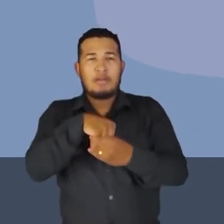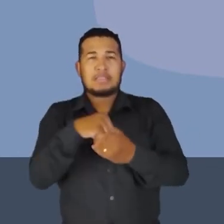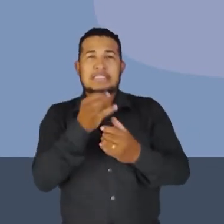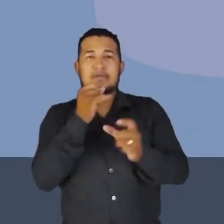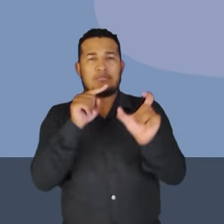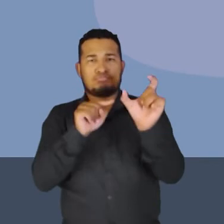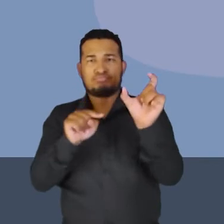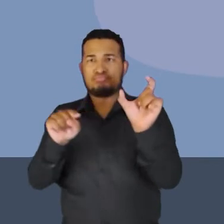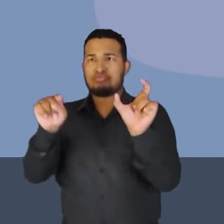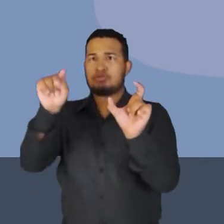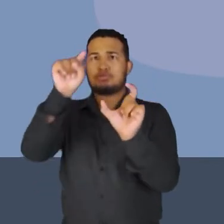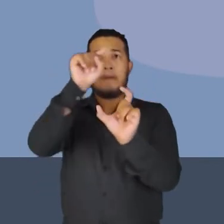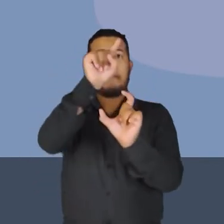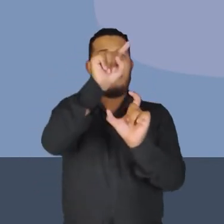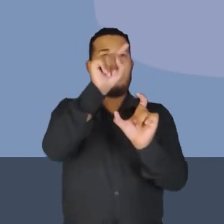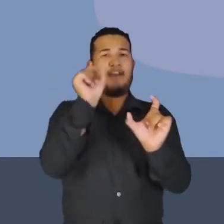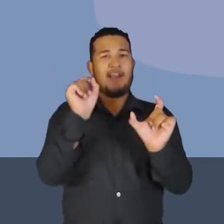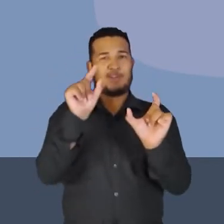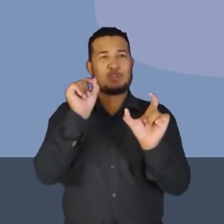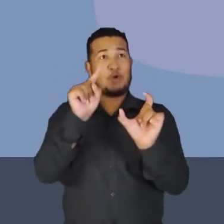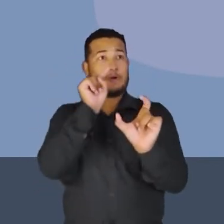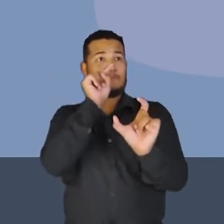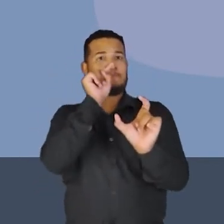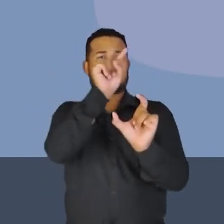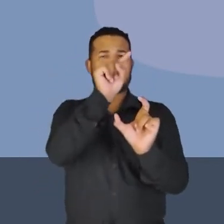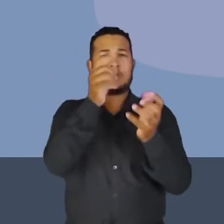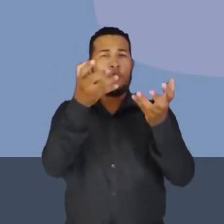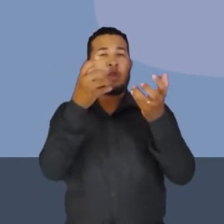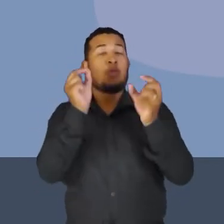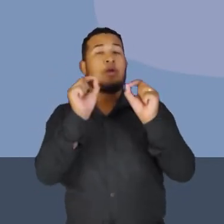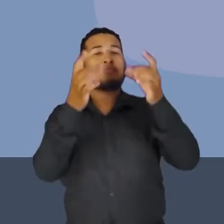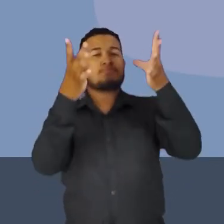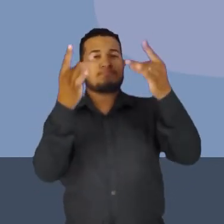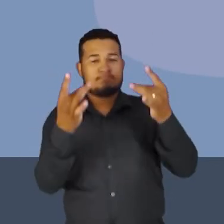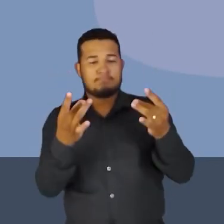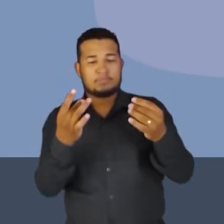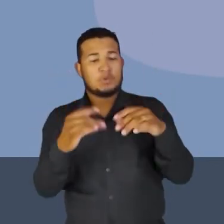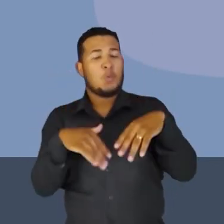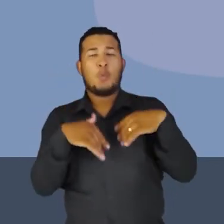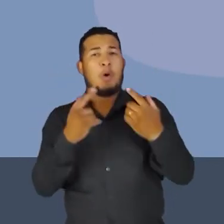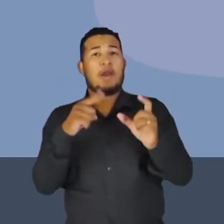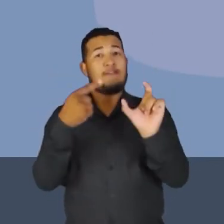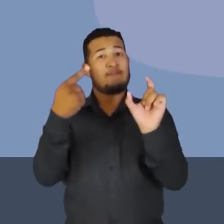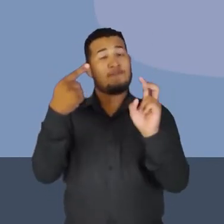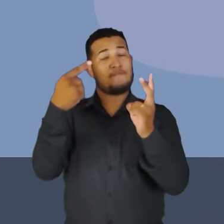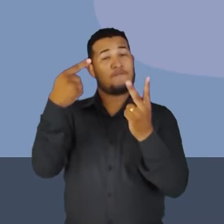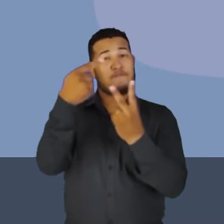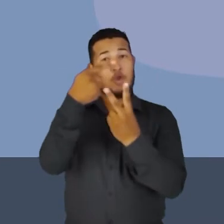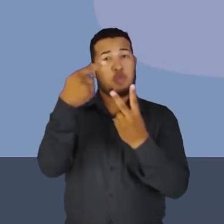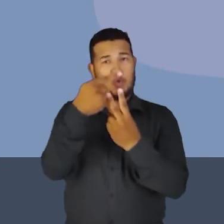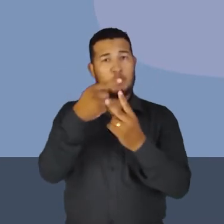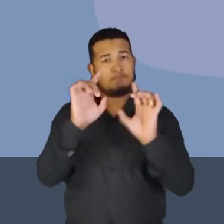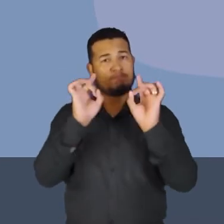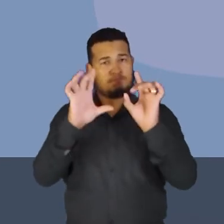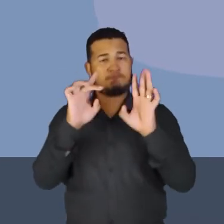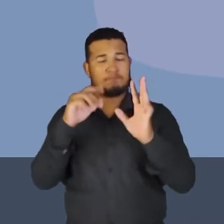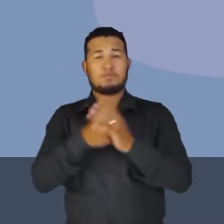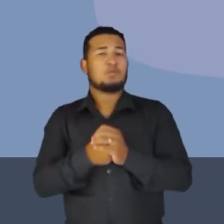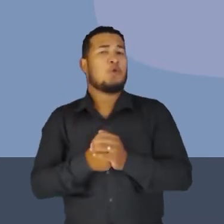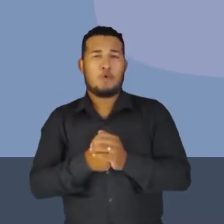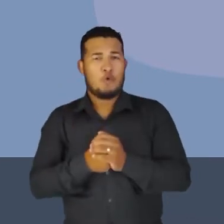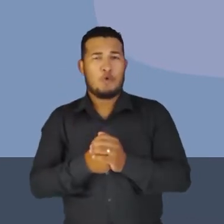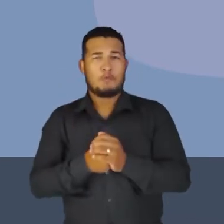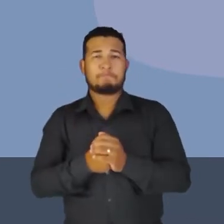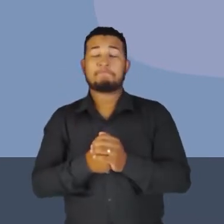esse pontinho está em azul, e é neste ponto que eu quero definir qual vai ser o vetor indução magnética. O